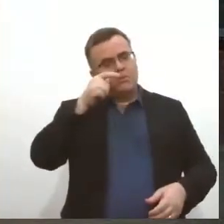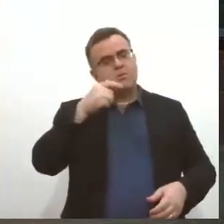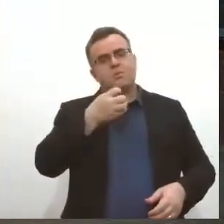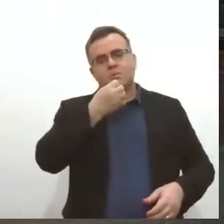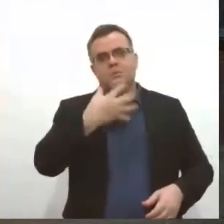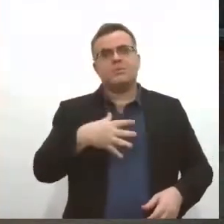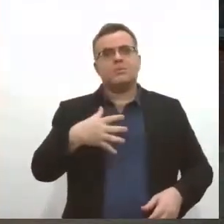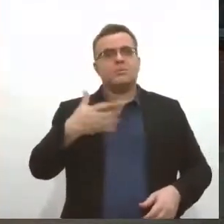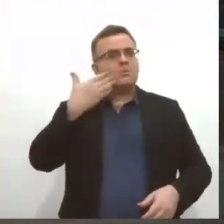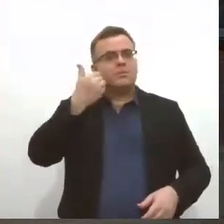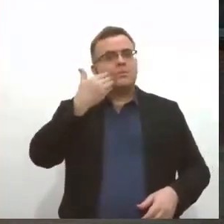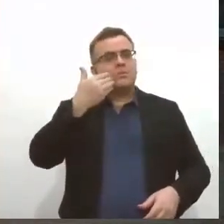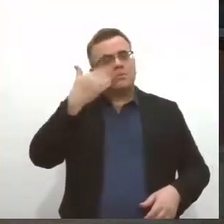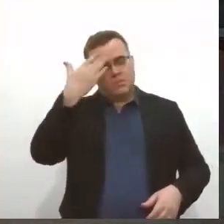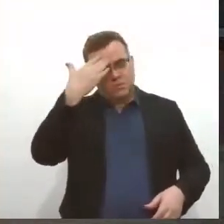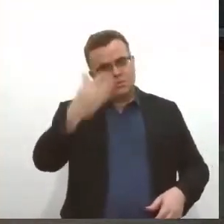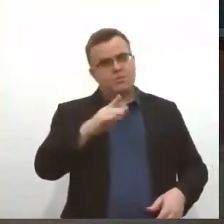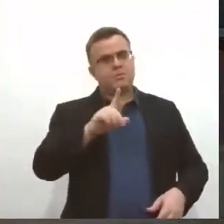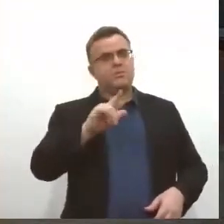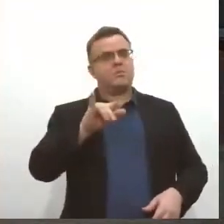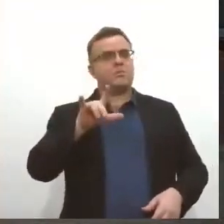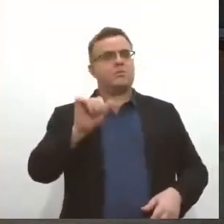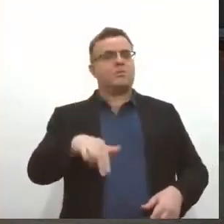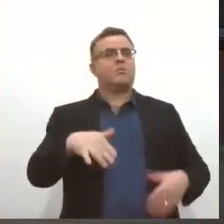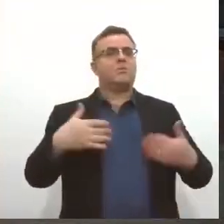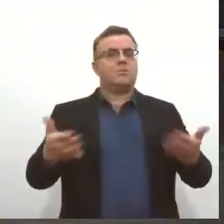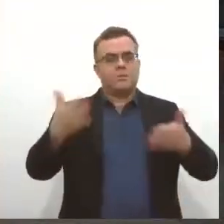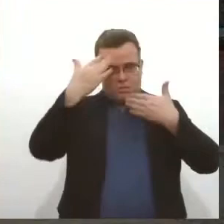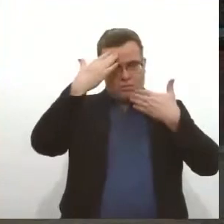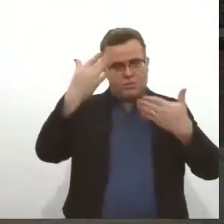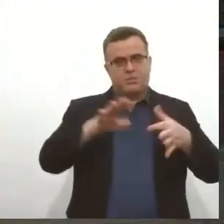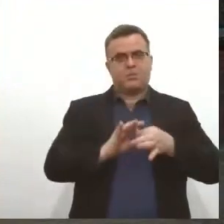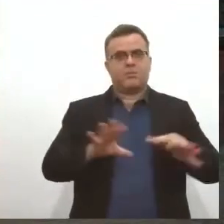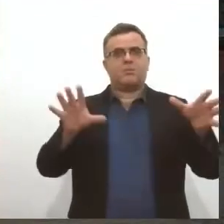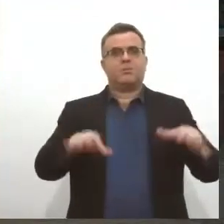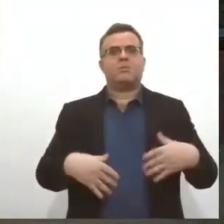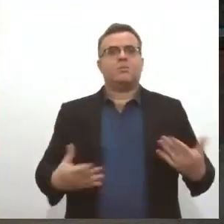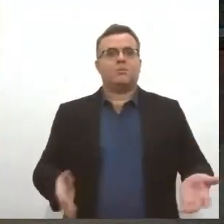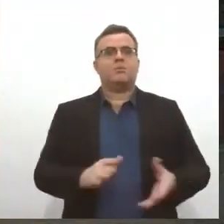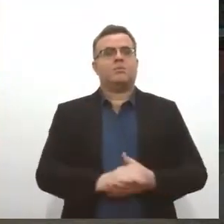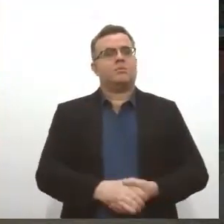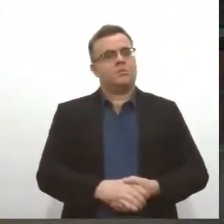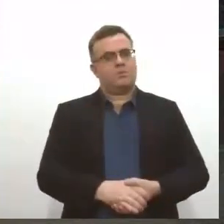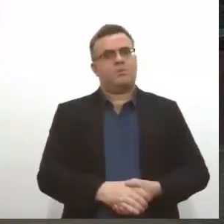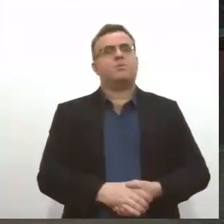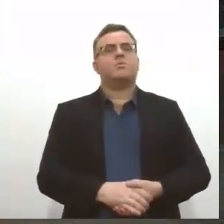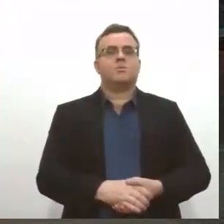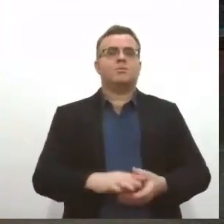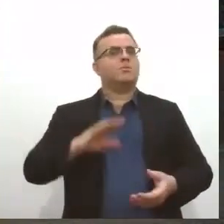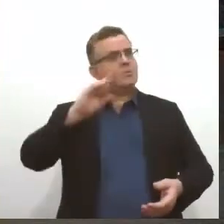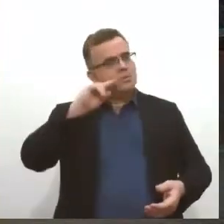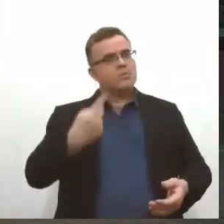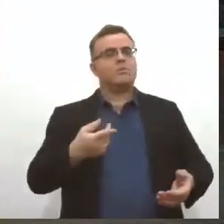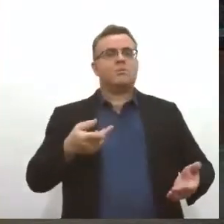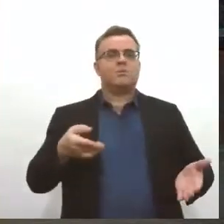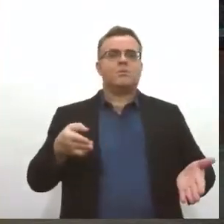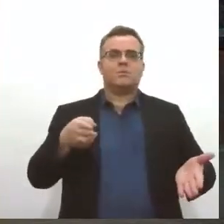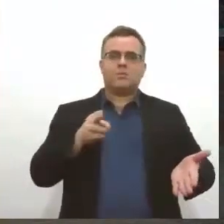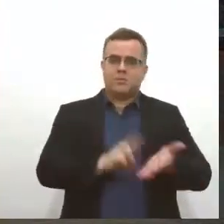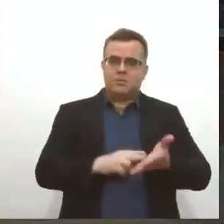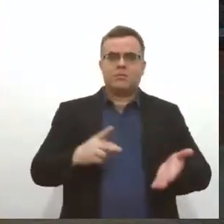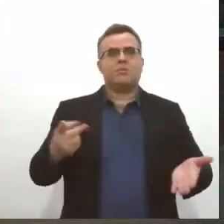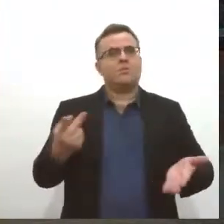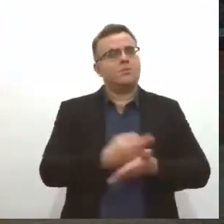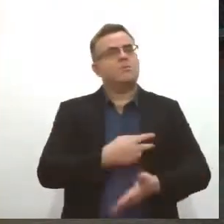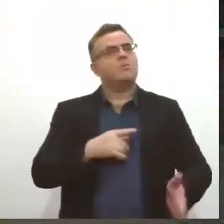doutora Lilian. Nós que agradecemos, estamos à disposição para esse reconhecimento, inclusive a realização do